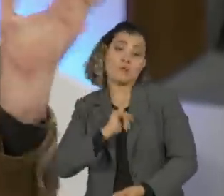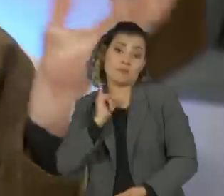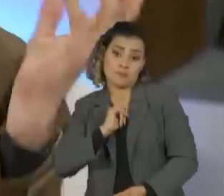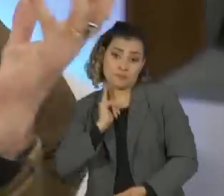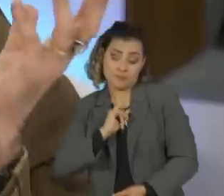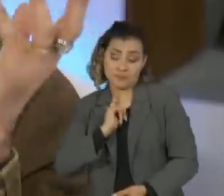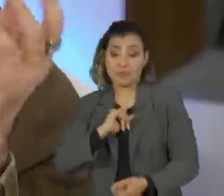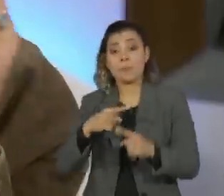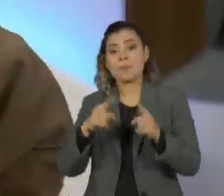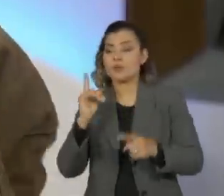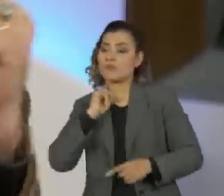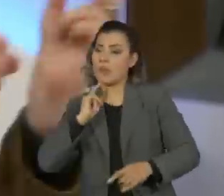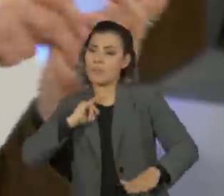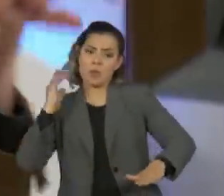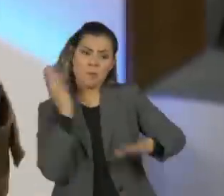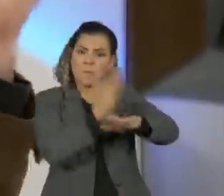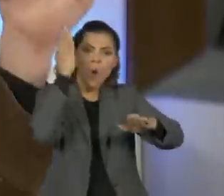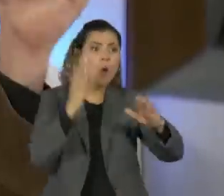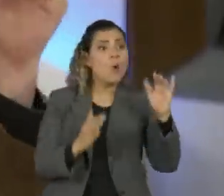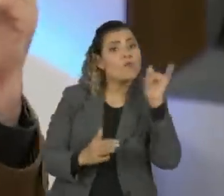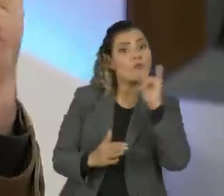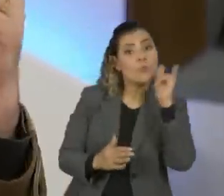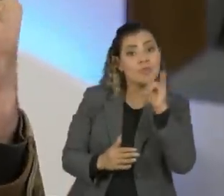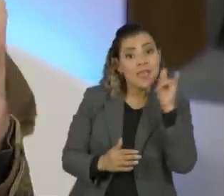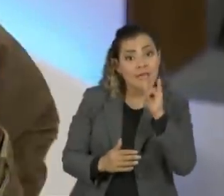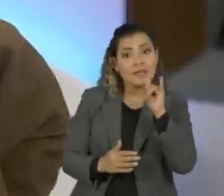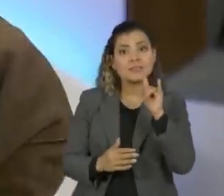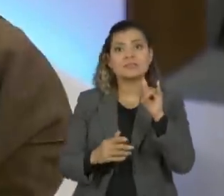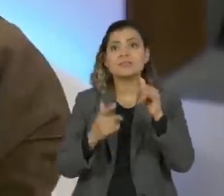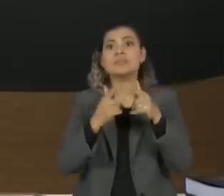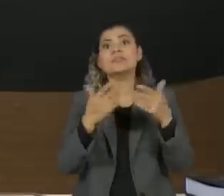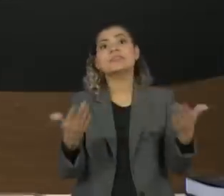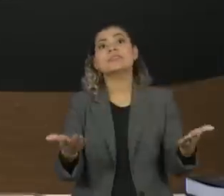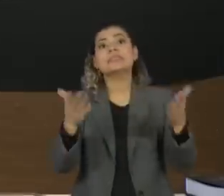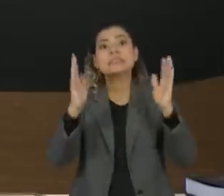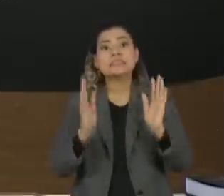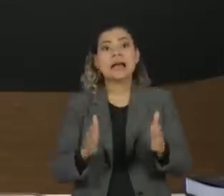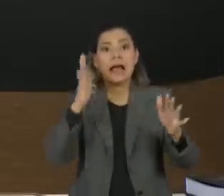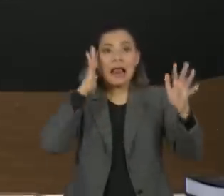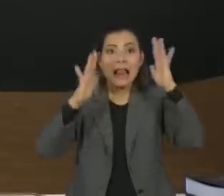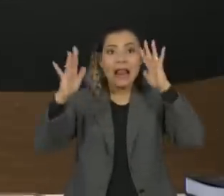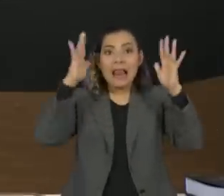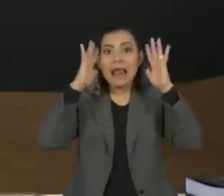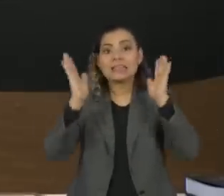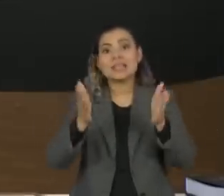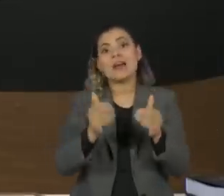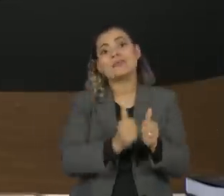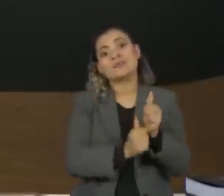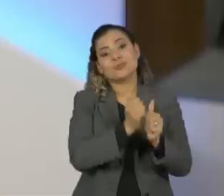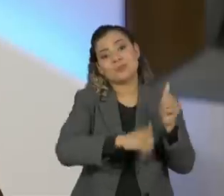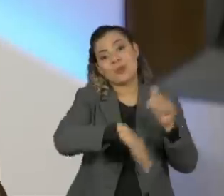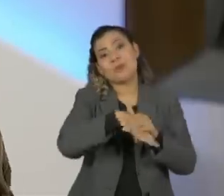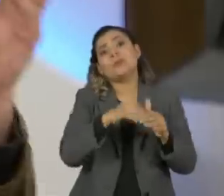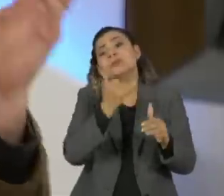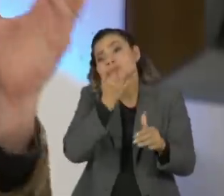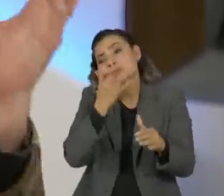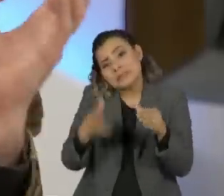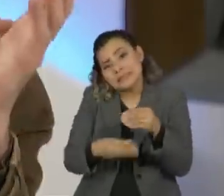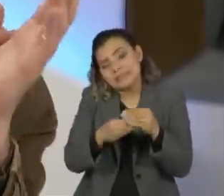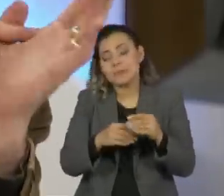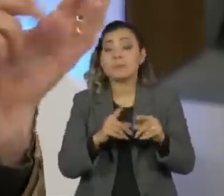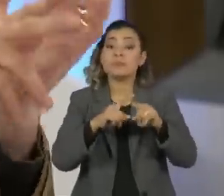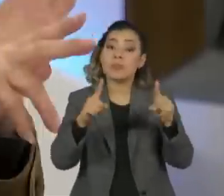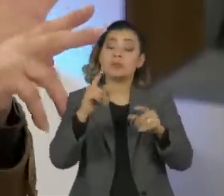Flamengo ganhou do Fluminense, que era um dos meus olhos intensos naquela Aí já estamos derivando para o futebol. peraí, não é não, não é não, e o Flamengo